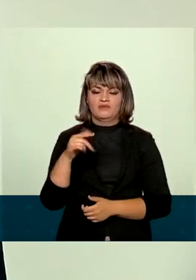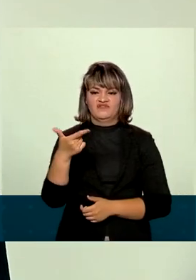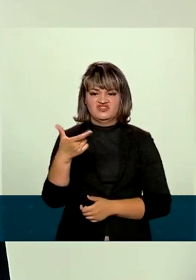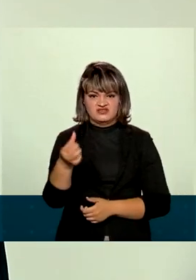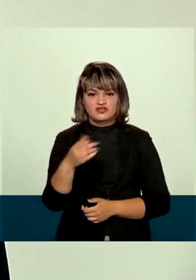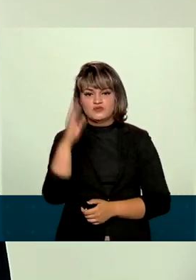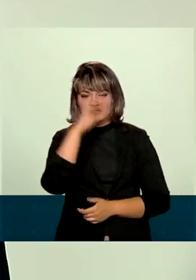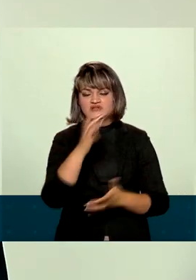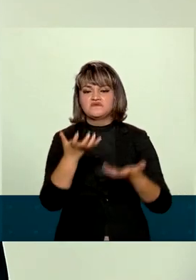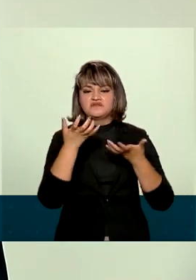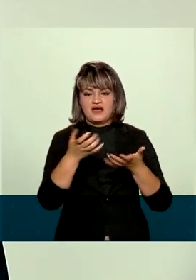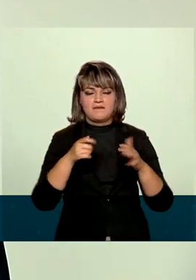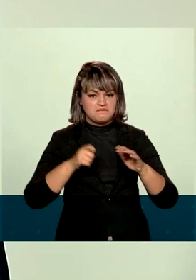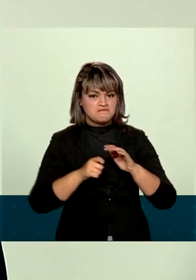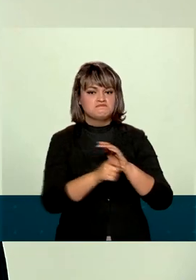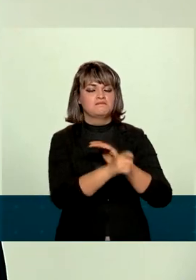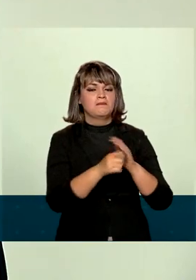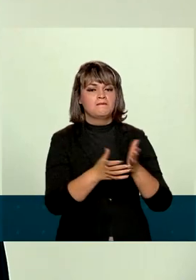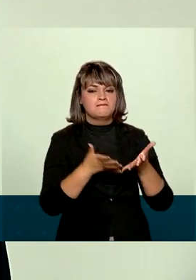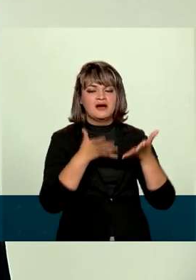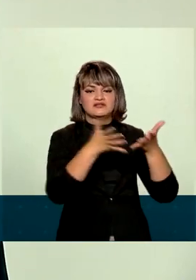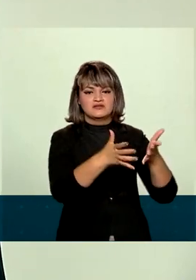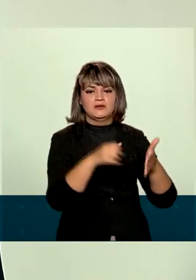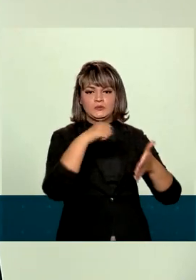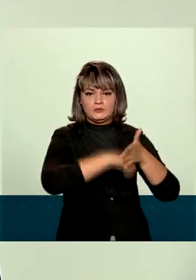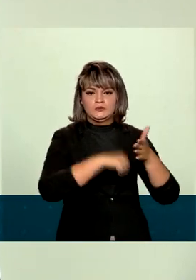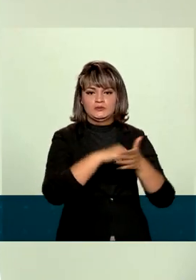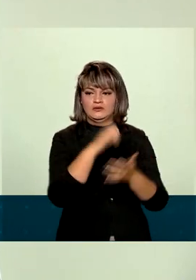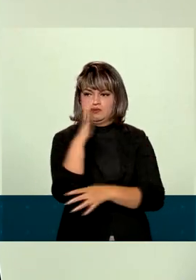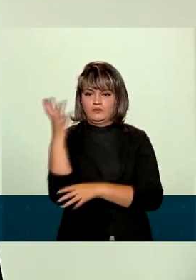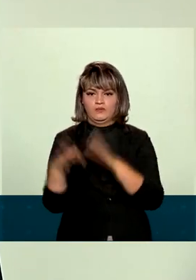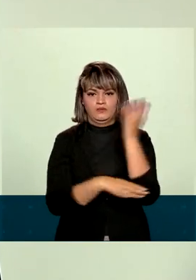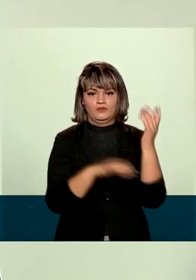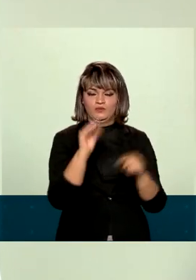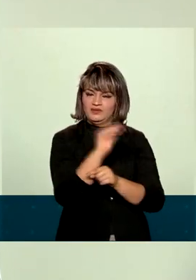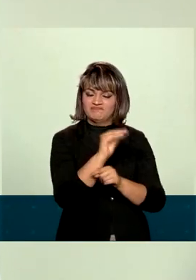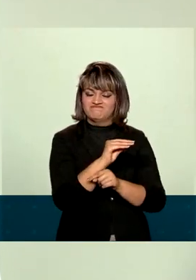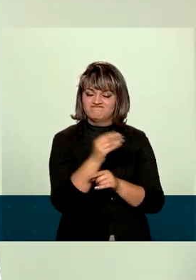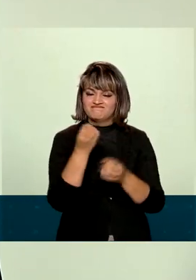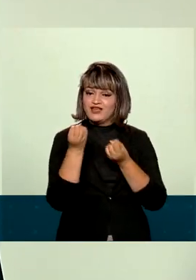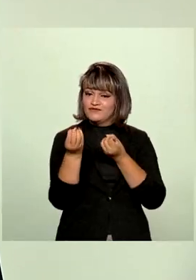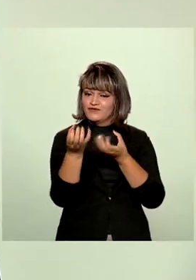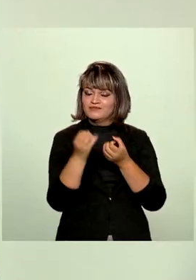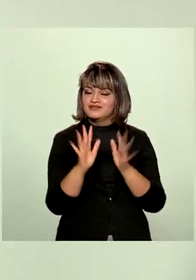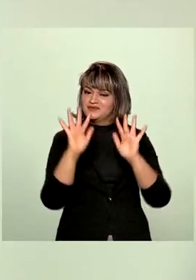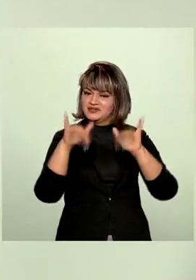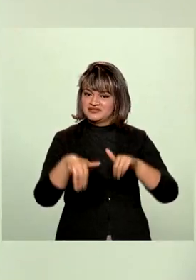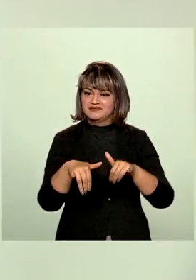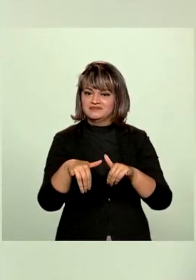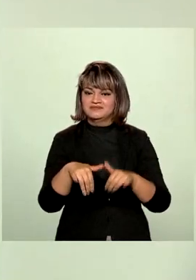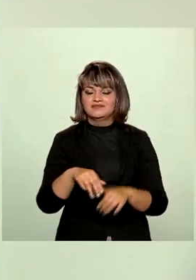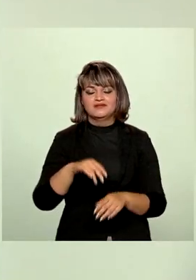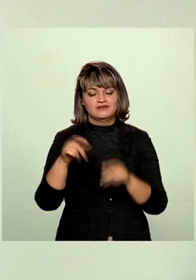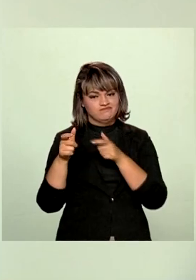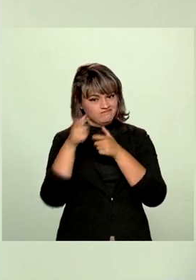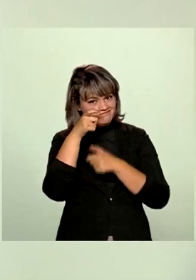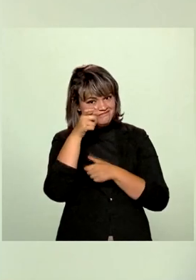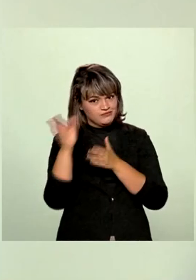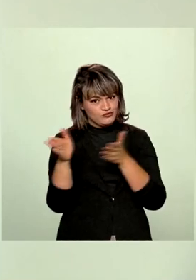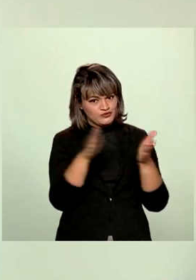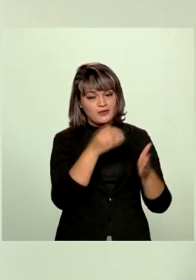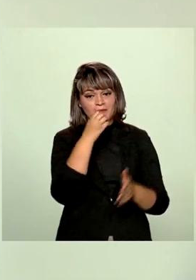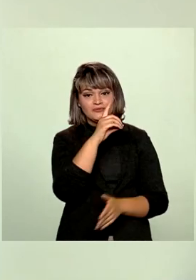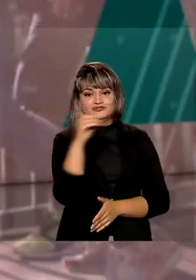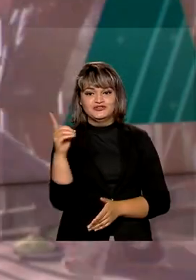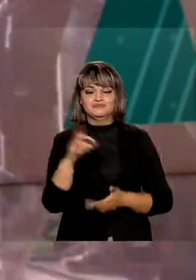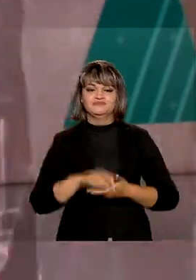Brasil quer ter um papel de destaque lutando pela preservação do meio ambiente. Essa era a informação que nós tínhamos para hoje. Continue conosco e tenha